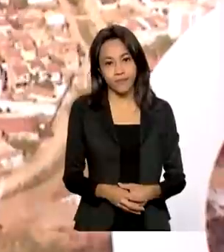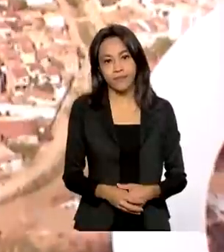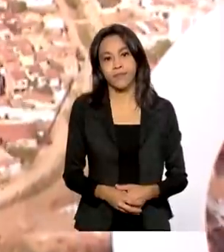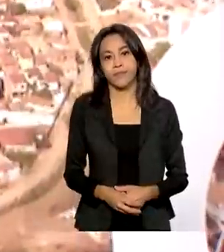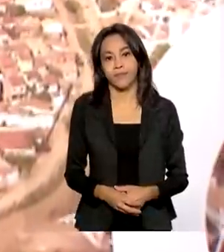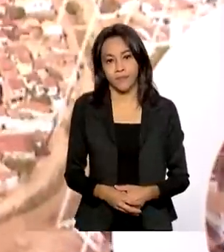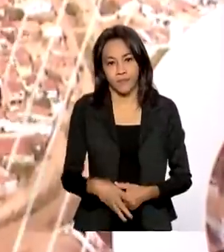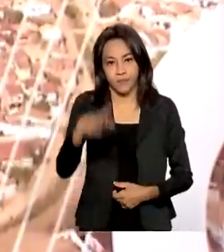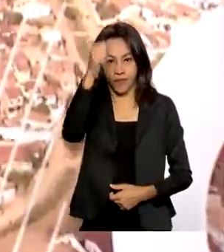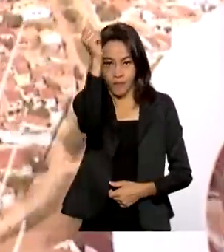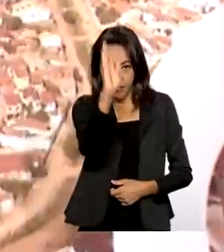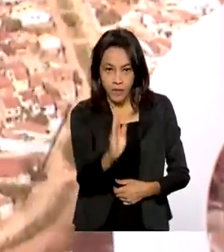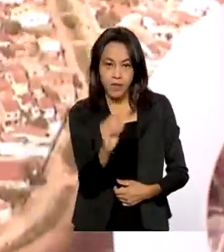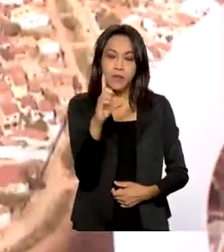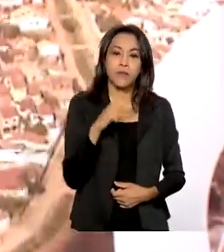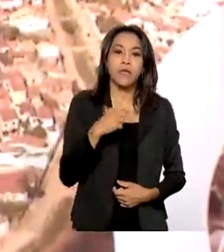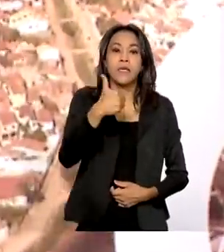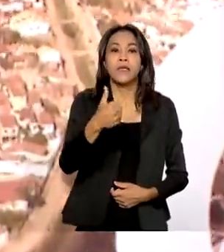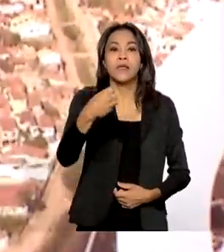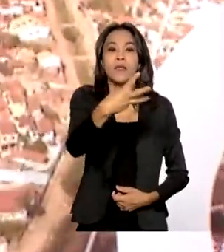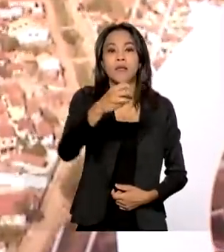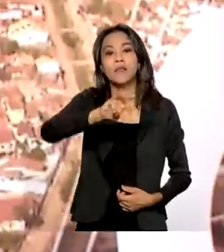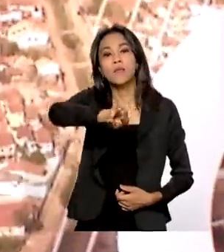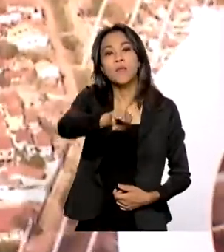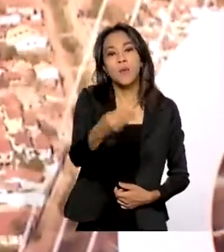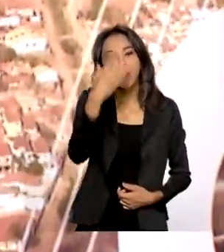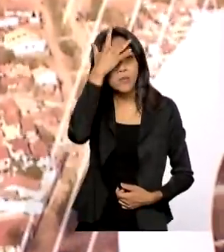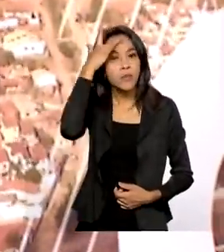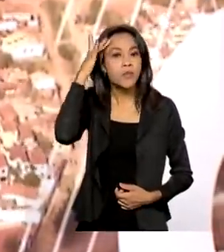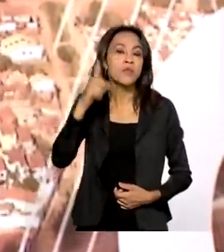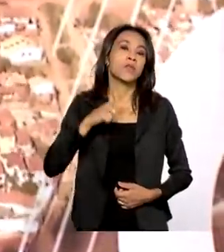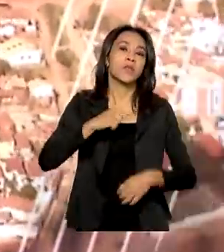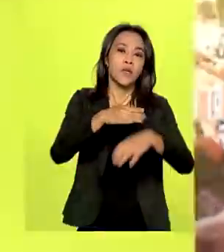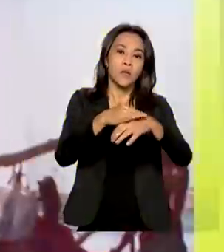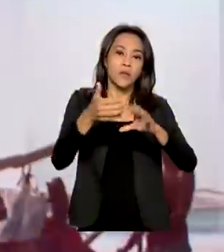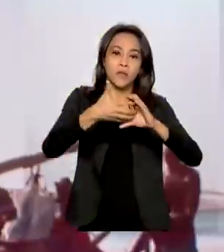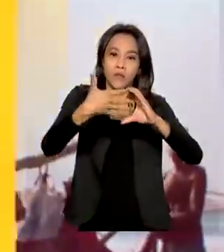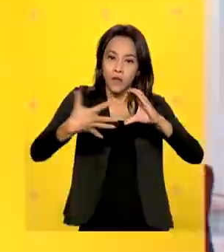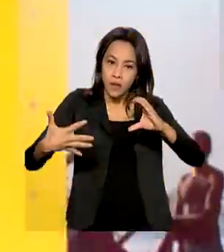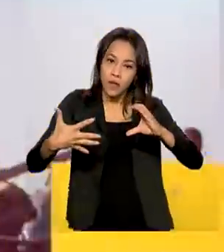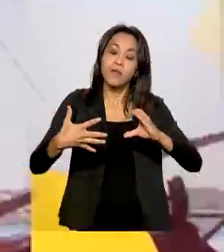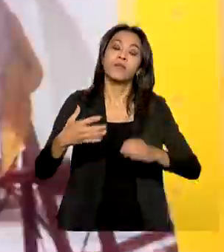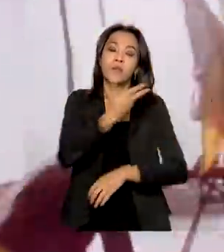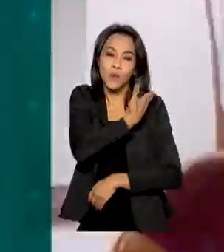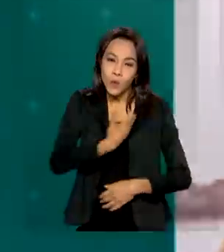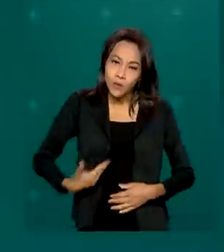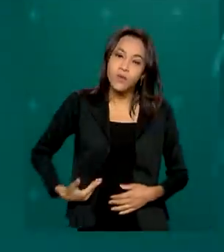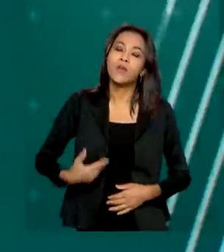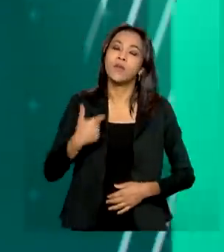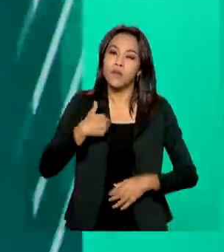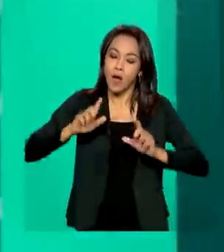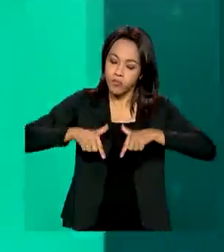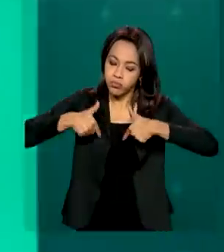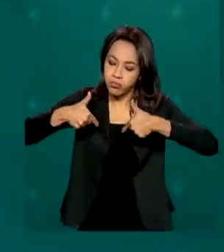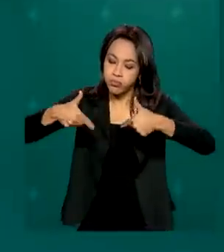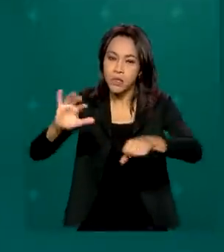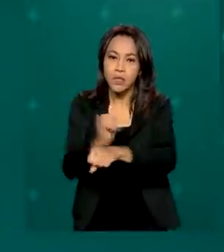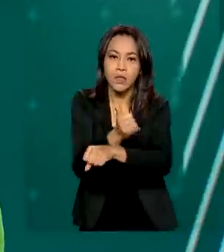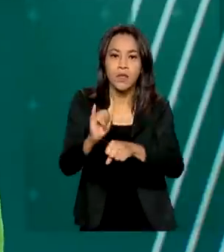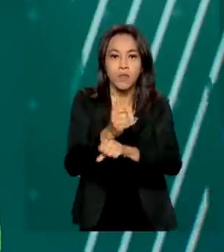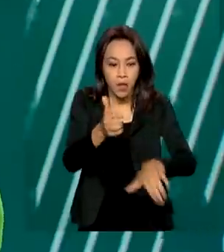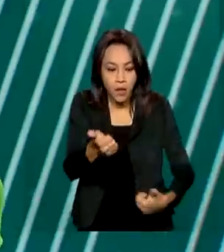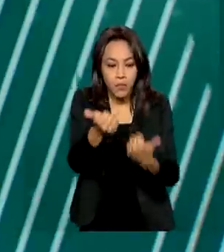O Brasil tem 13 milhões de pessoas com doenças raras. E o governo está adotando medidas para amparar essas